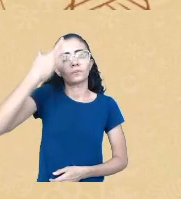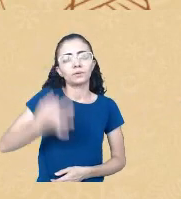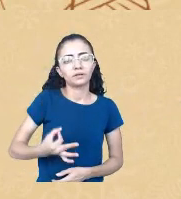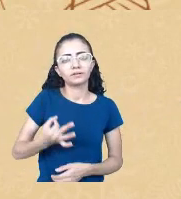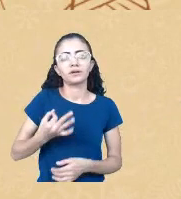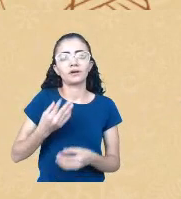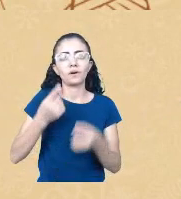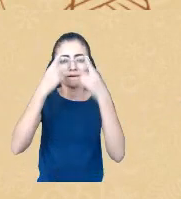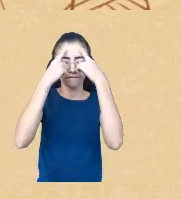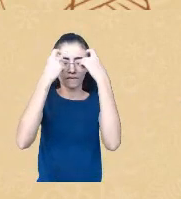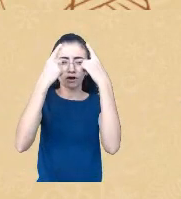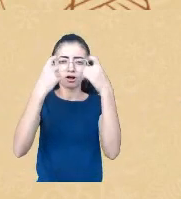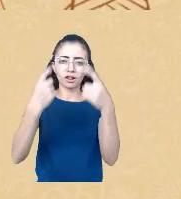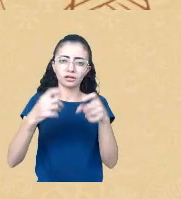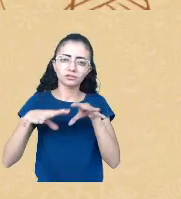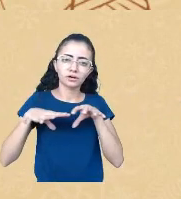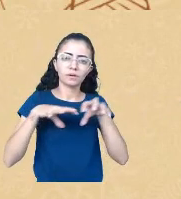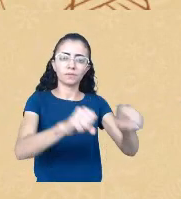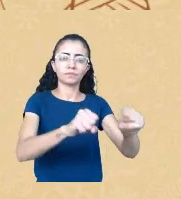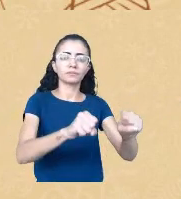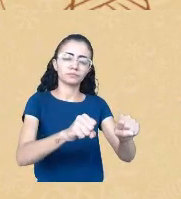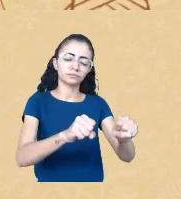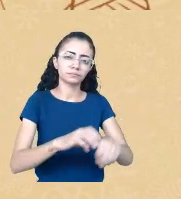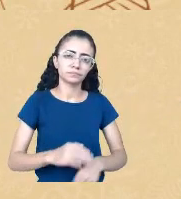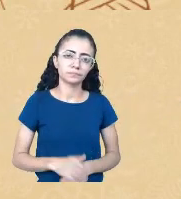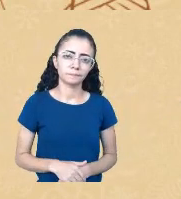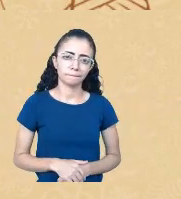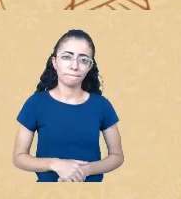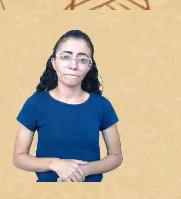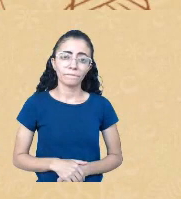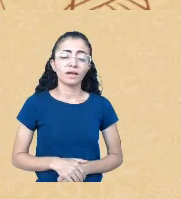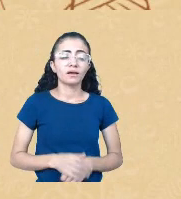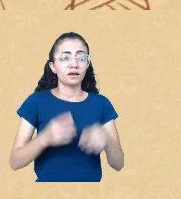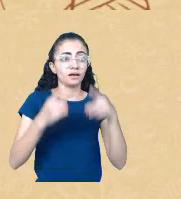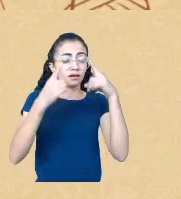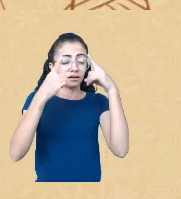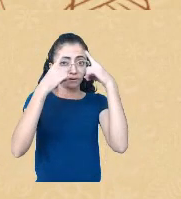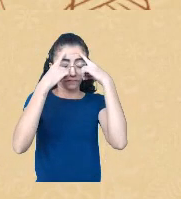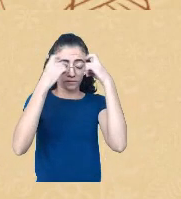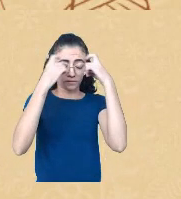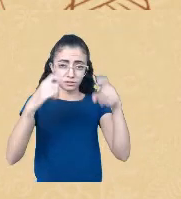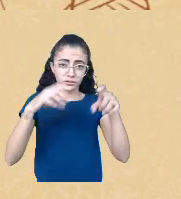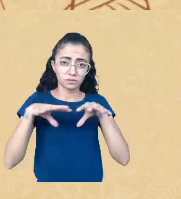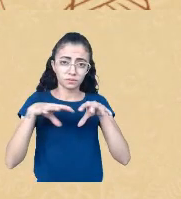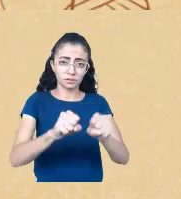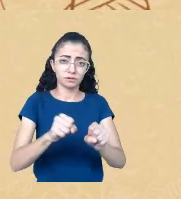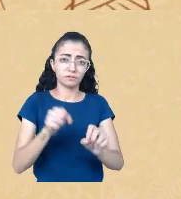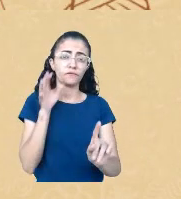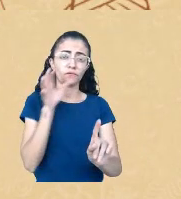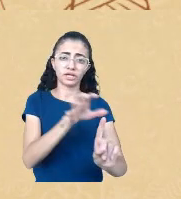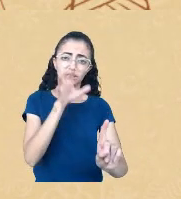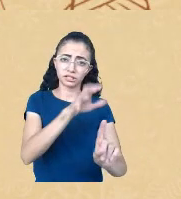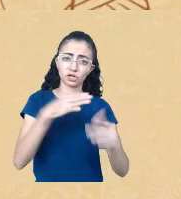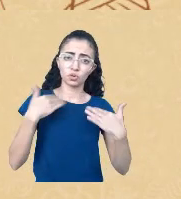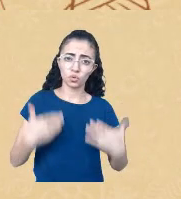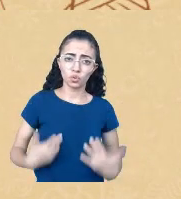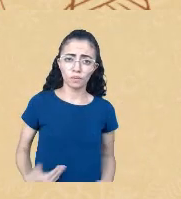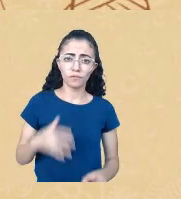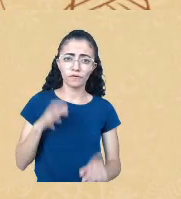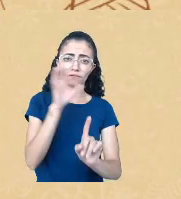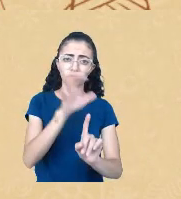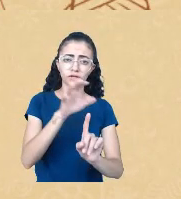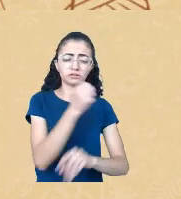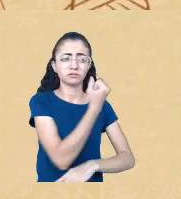Ela é atmosférica no sentido de que ela atinge não só nosso próprio corpo, como também os rios, as matas e os demais seres, né?